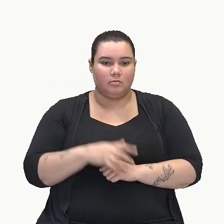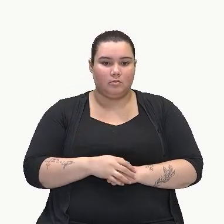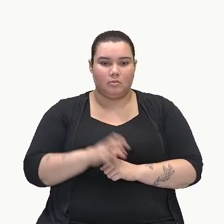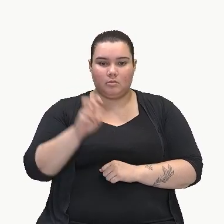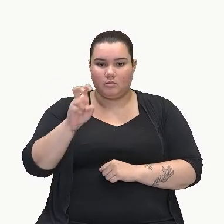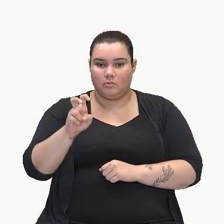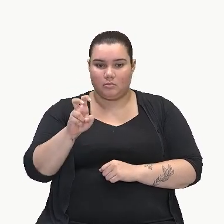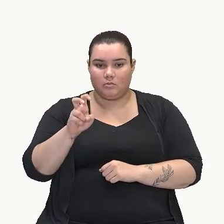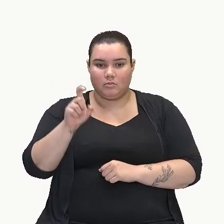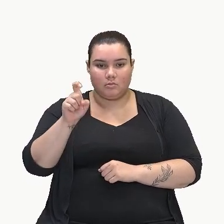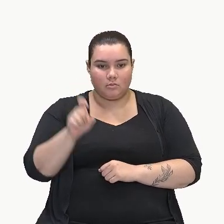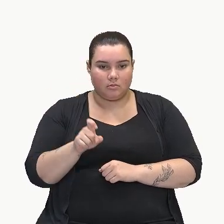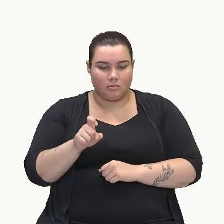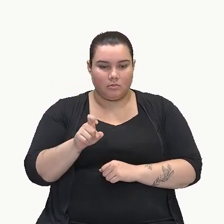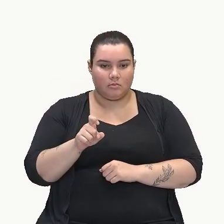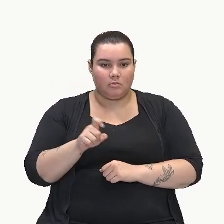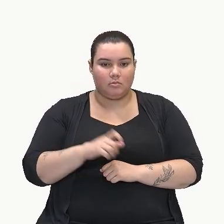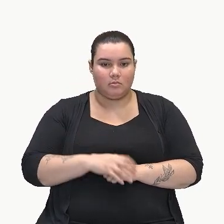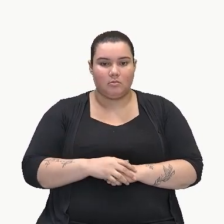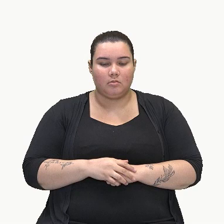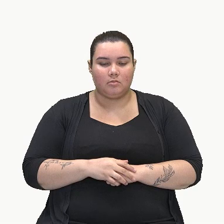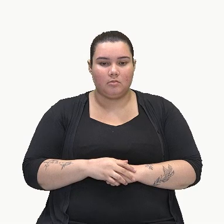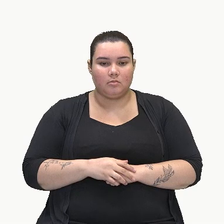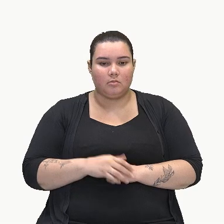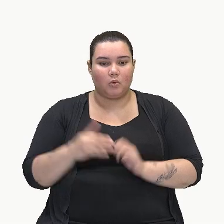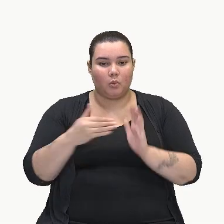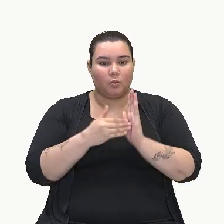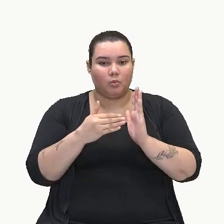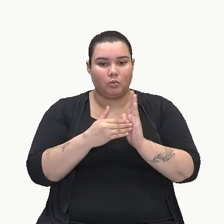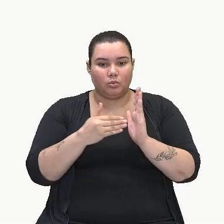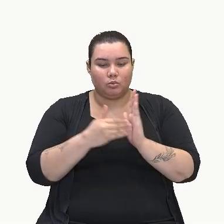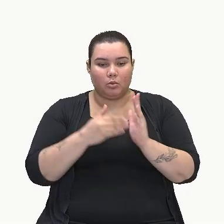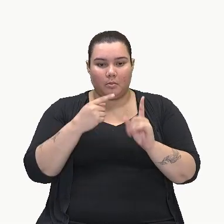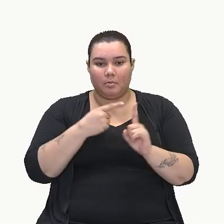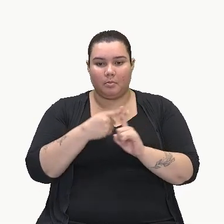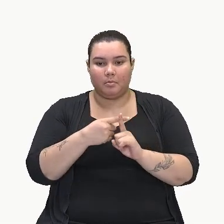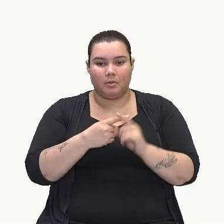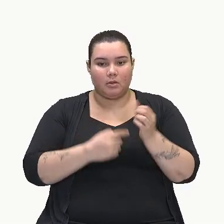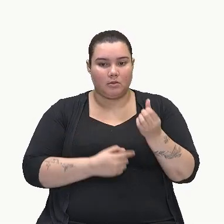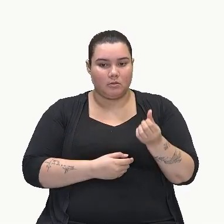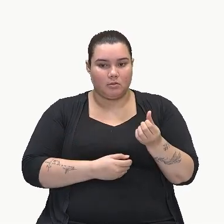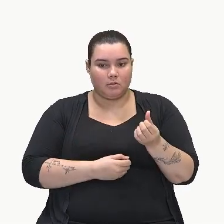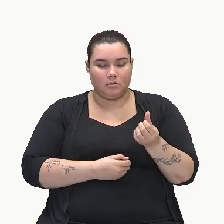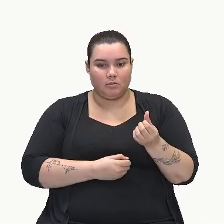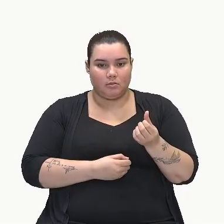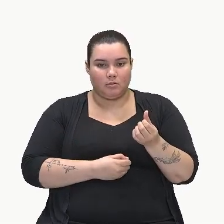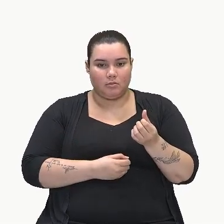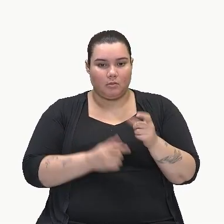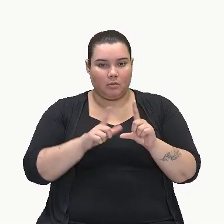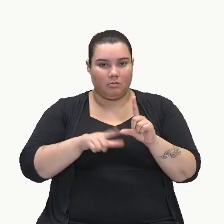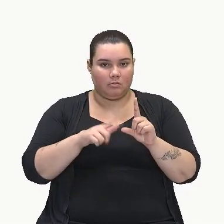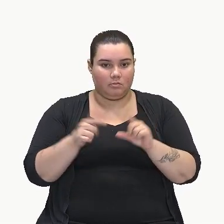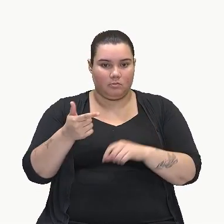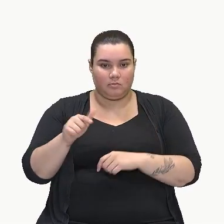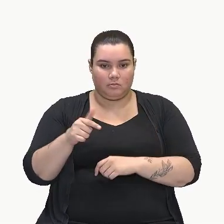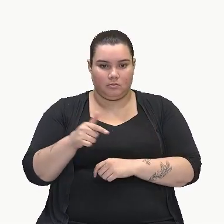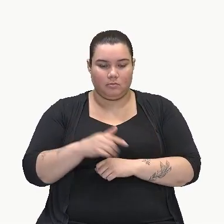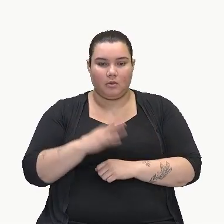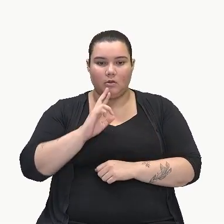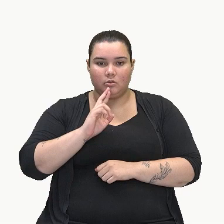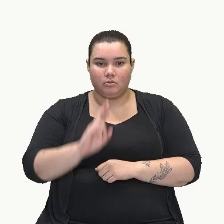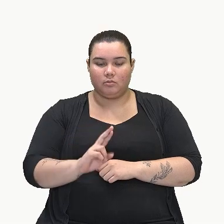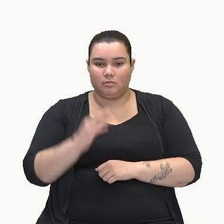5. X. E o meu último aqui que não possui letra, certo? Então, aqui